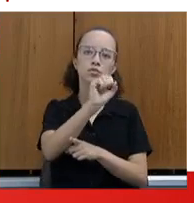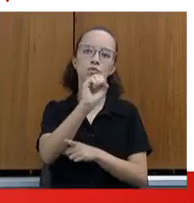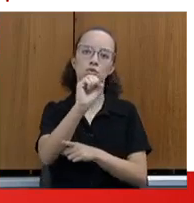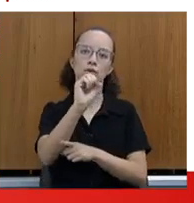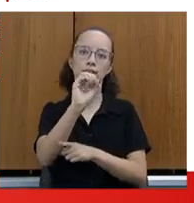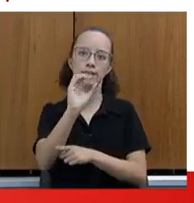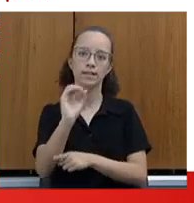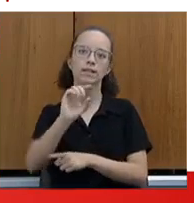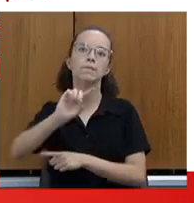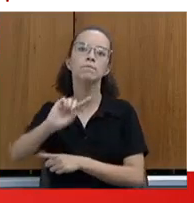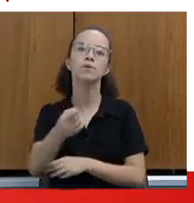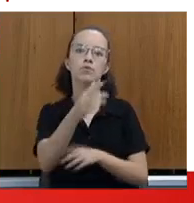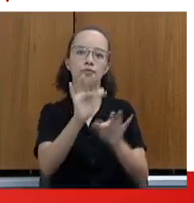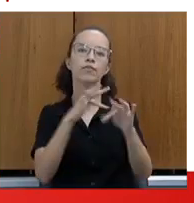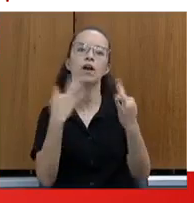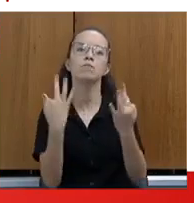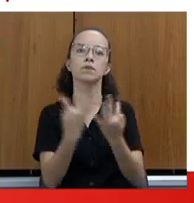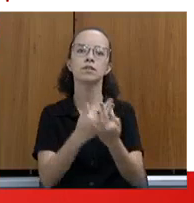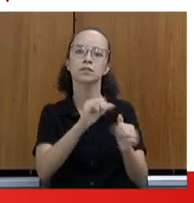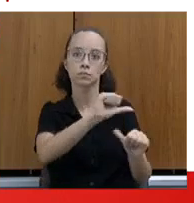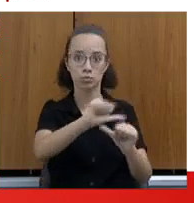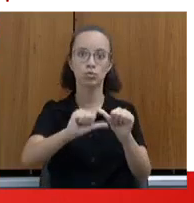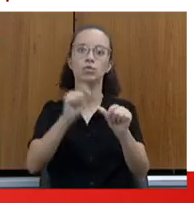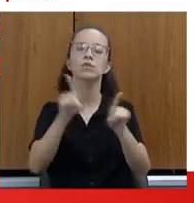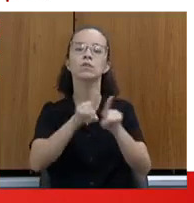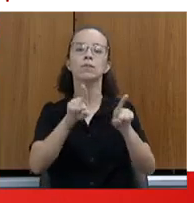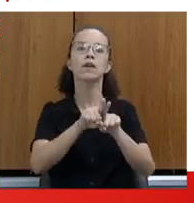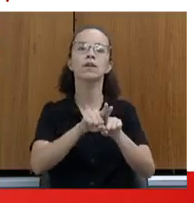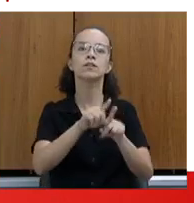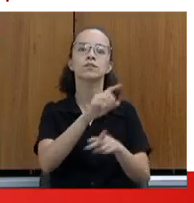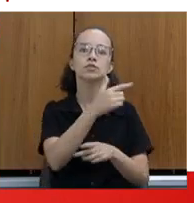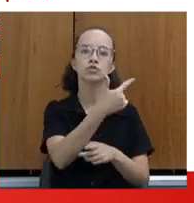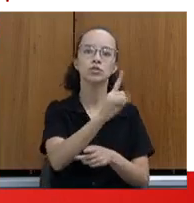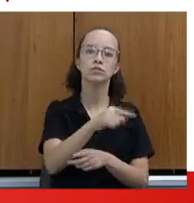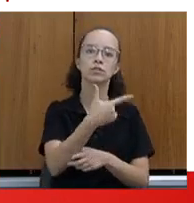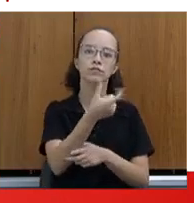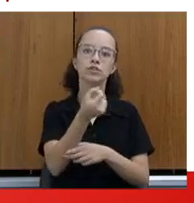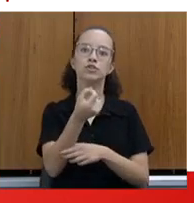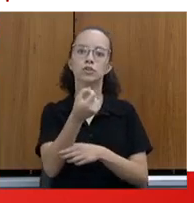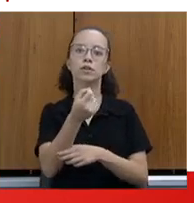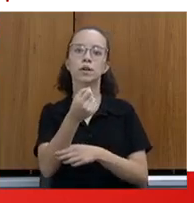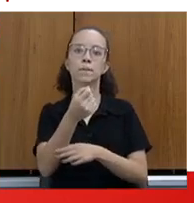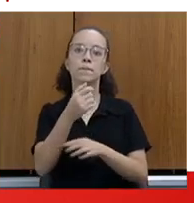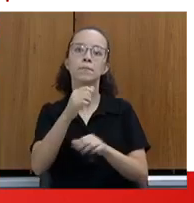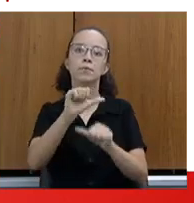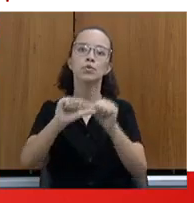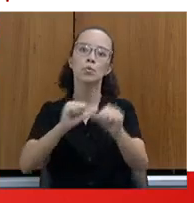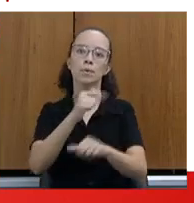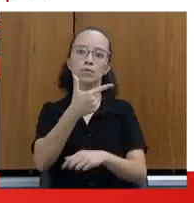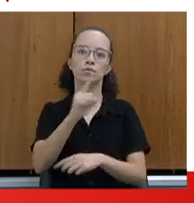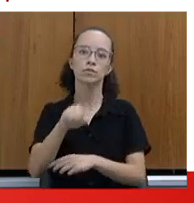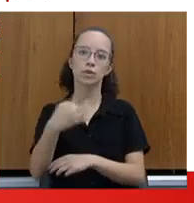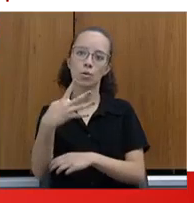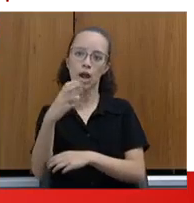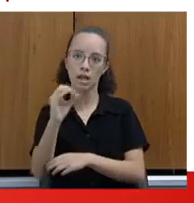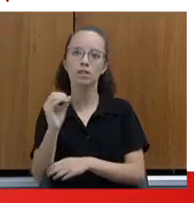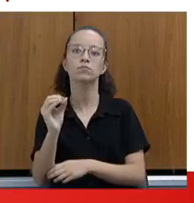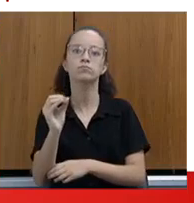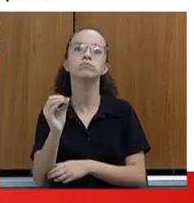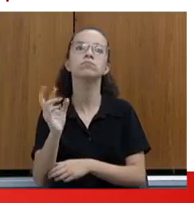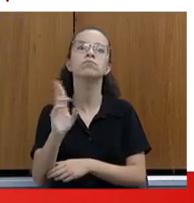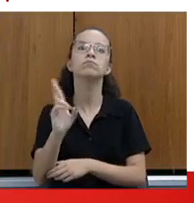referência por família também foi alterado de 2,20 para 2,40. Toda essa atualização que gerou os